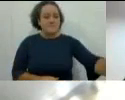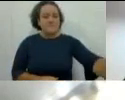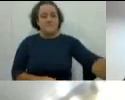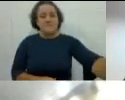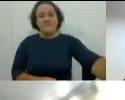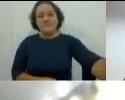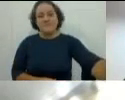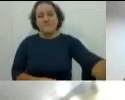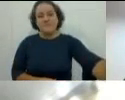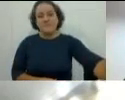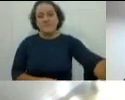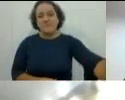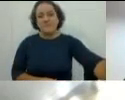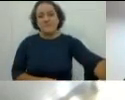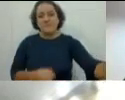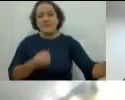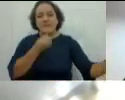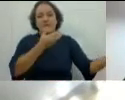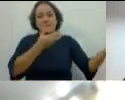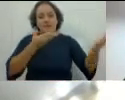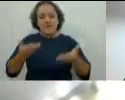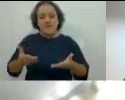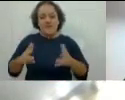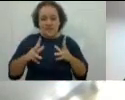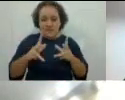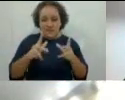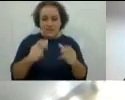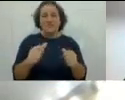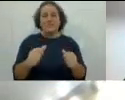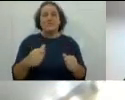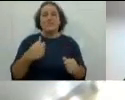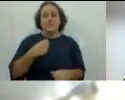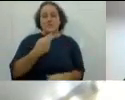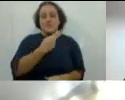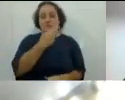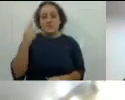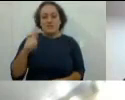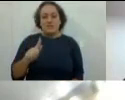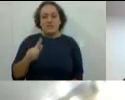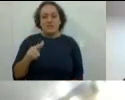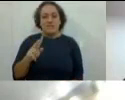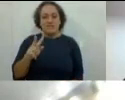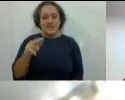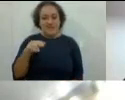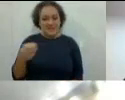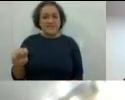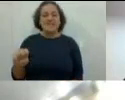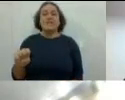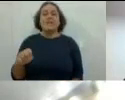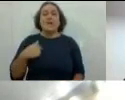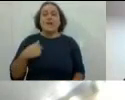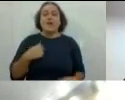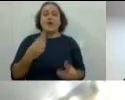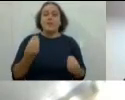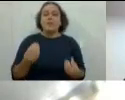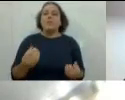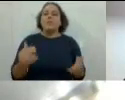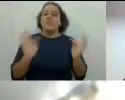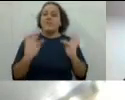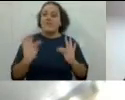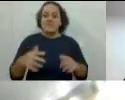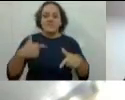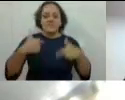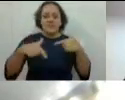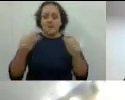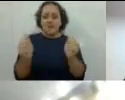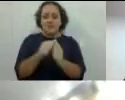Bom, colegas, boa noite. Sejam todas e todos muito bem-vindos. Eu sou o professor Giovanni Zanetti e eu tenho muita felicidade de